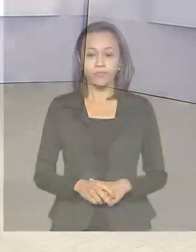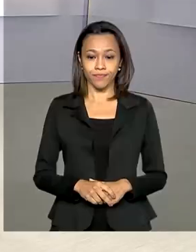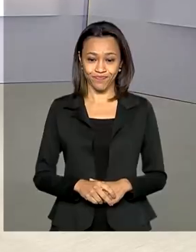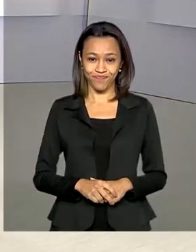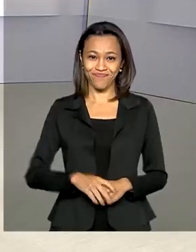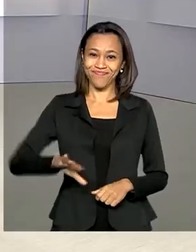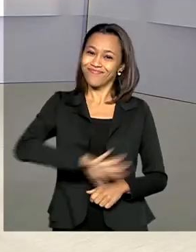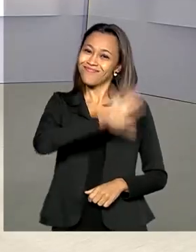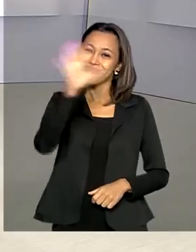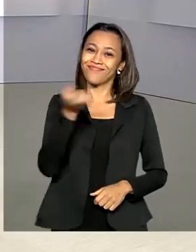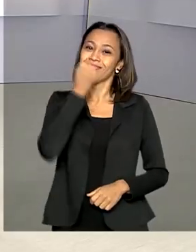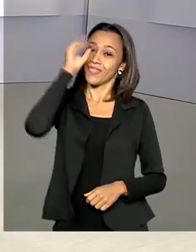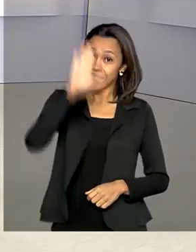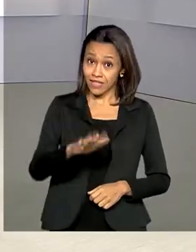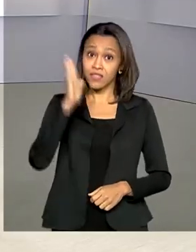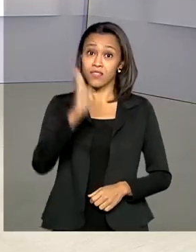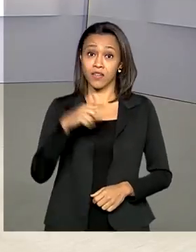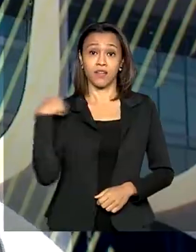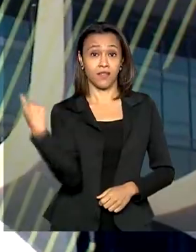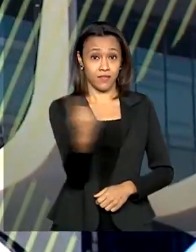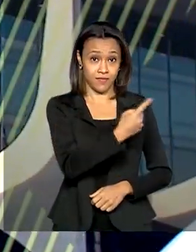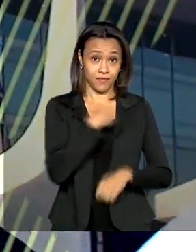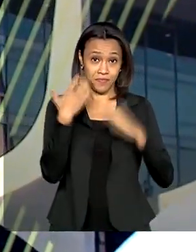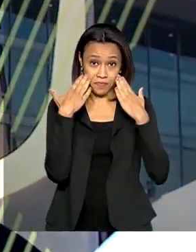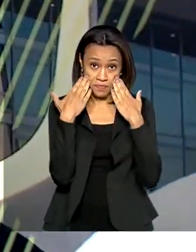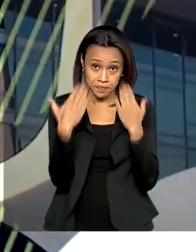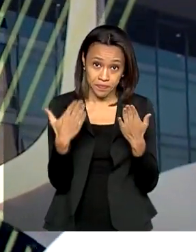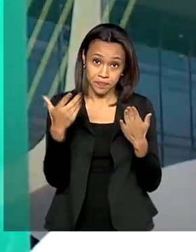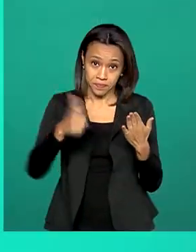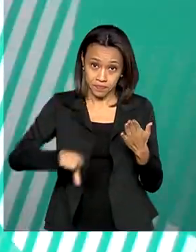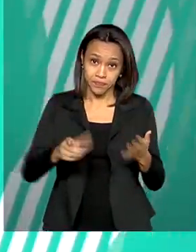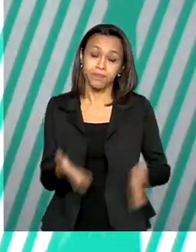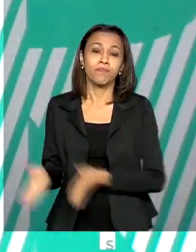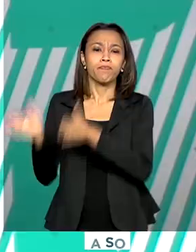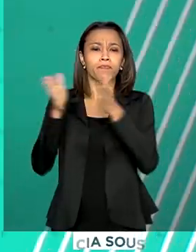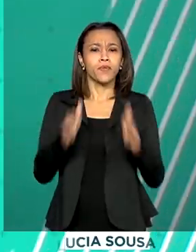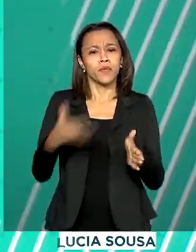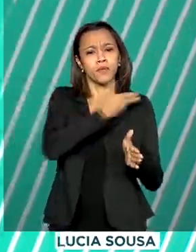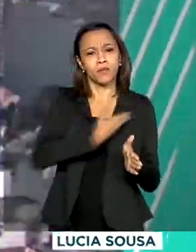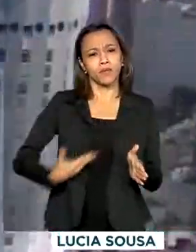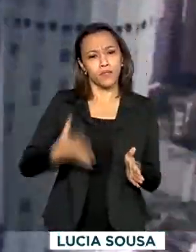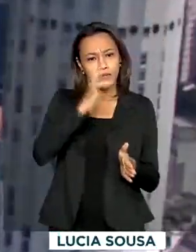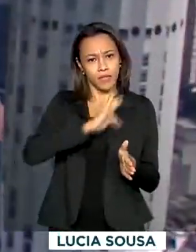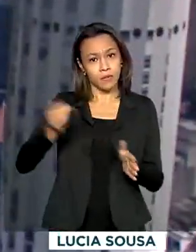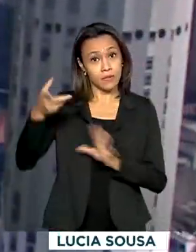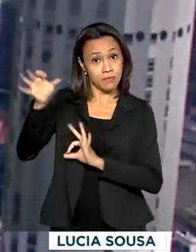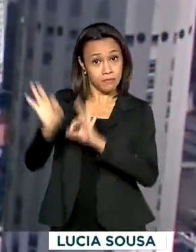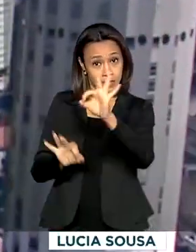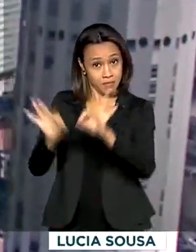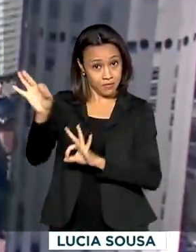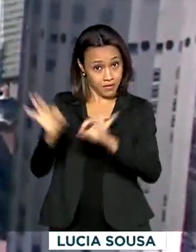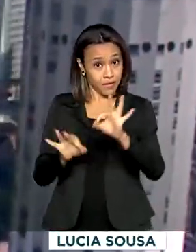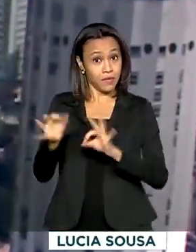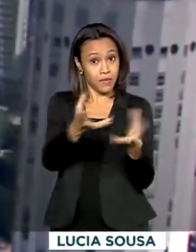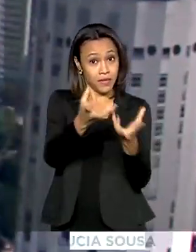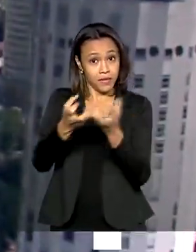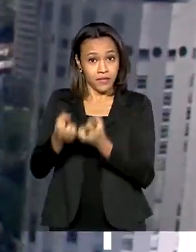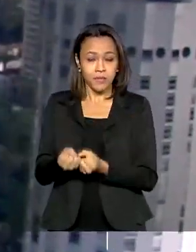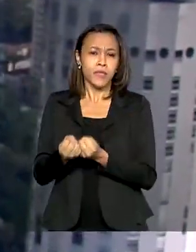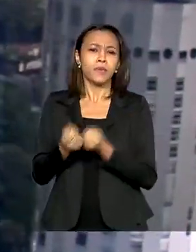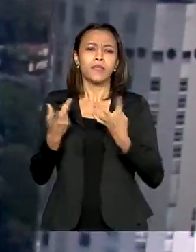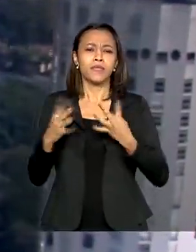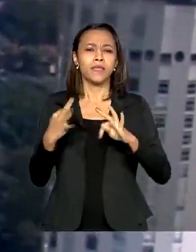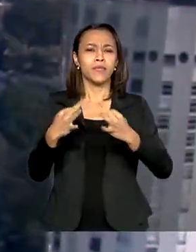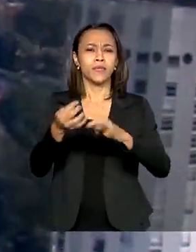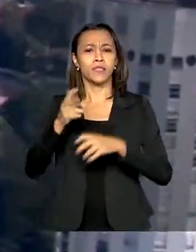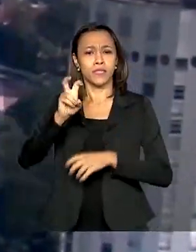Olá, boa tarde, já estamos de volta. O governo federal se prepara para receber a tecnologia 5G, 100 vezes